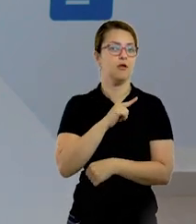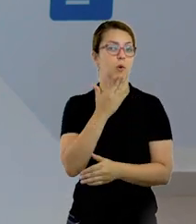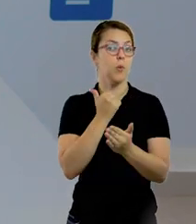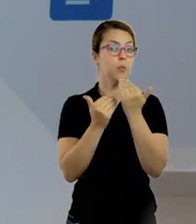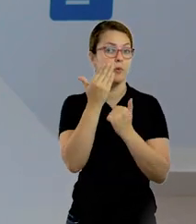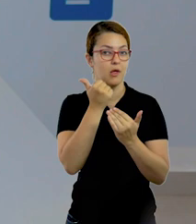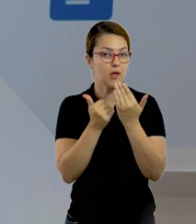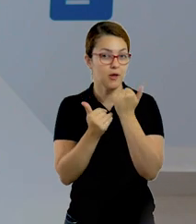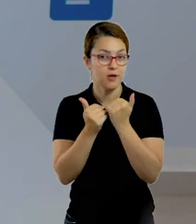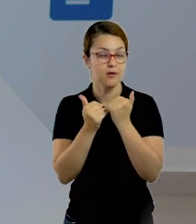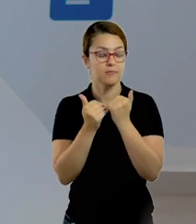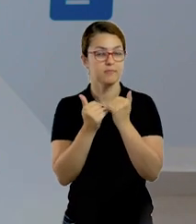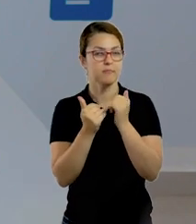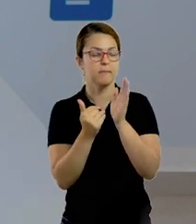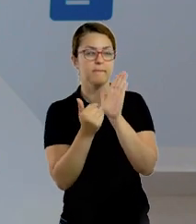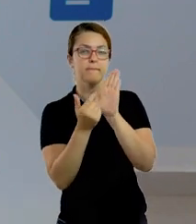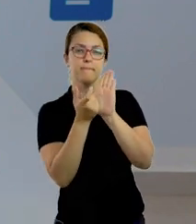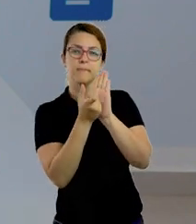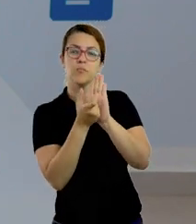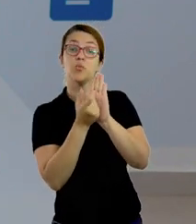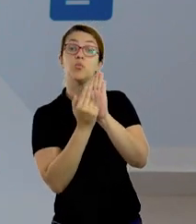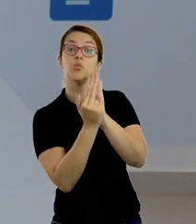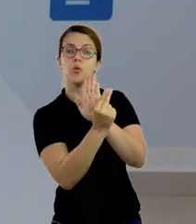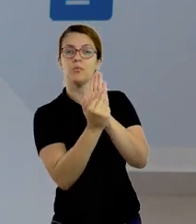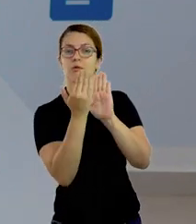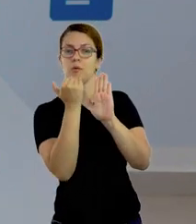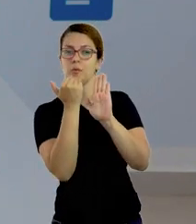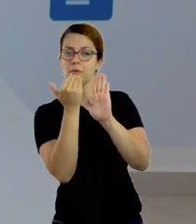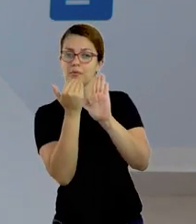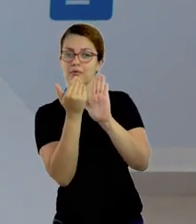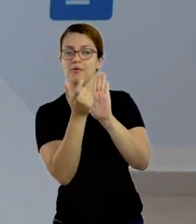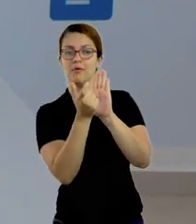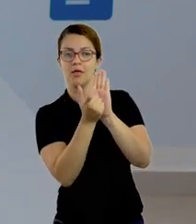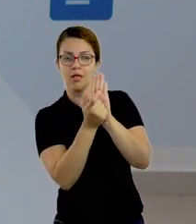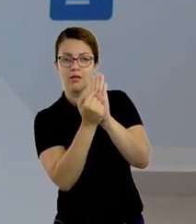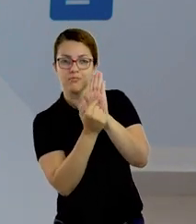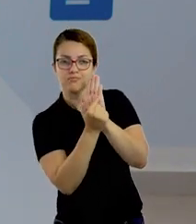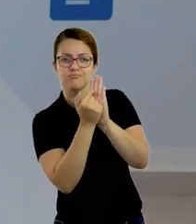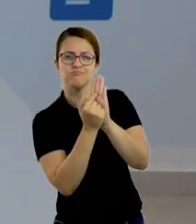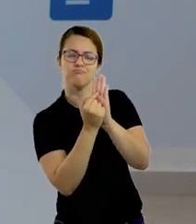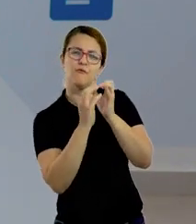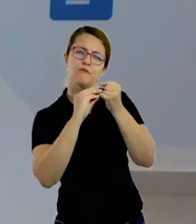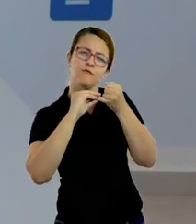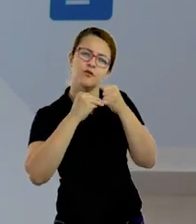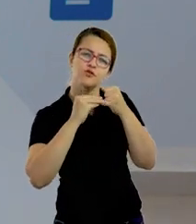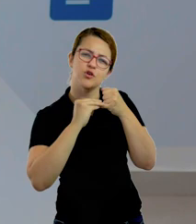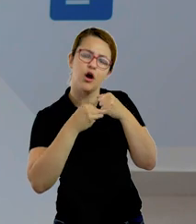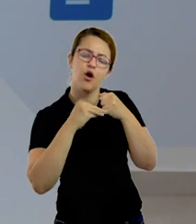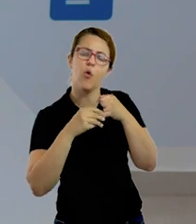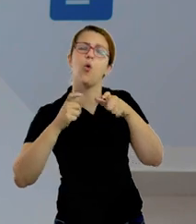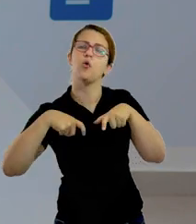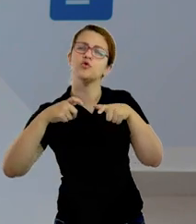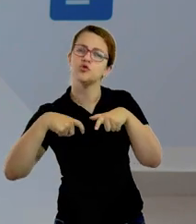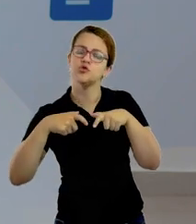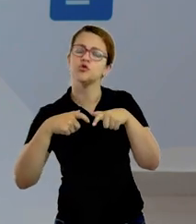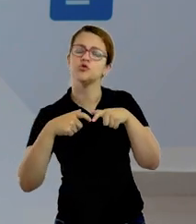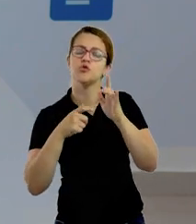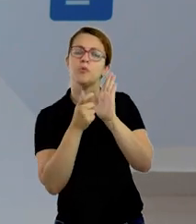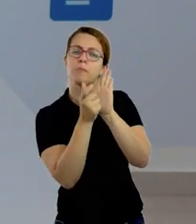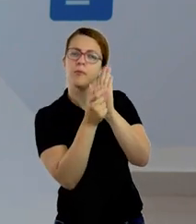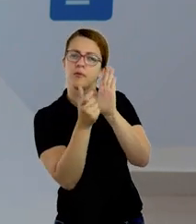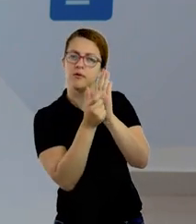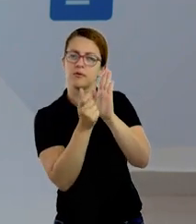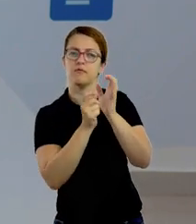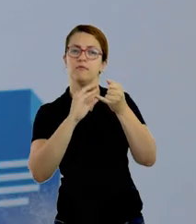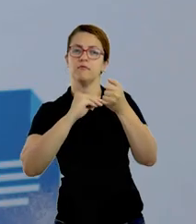os alimentos. Então, vamos circular onde estão os alimentos, feijão, apareceu feijão, então vamos